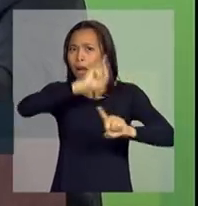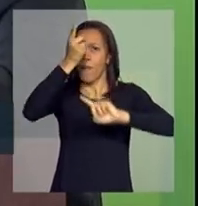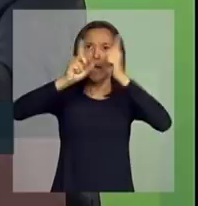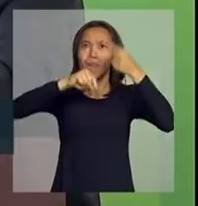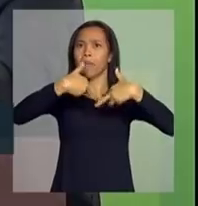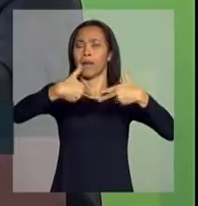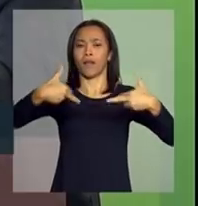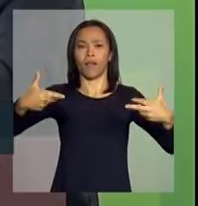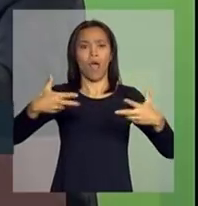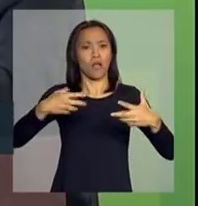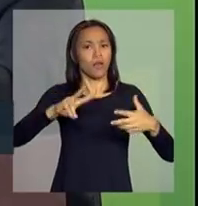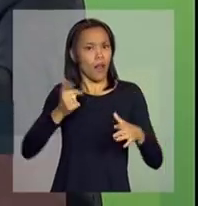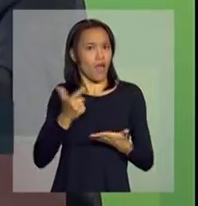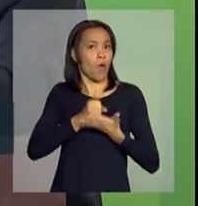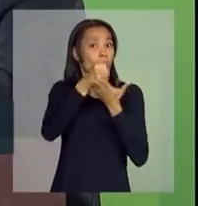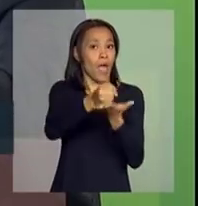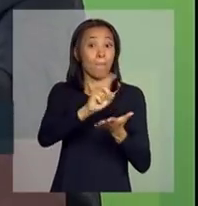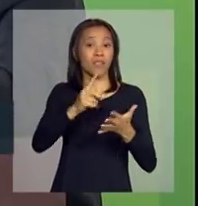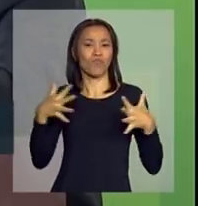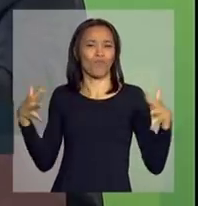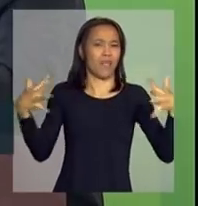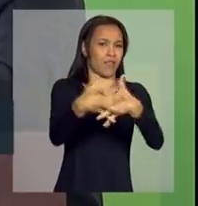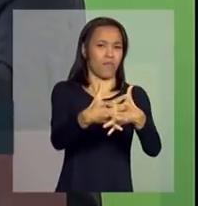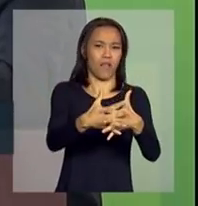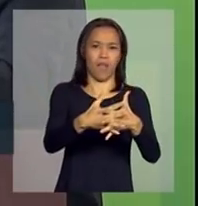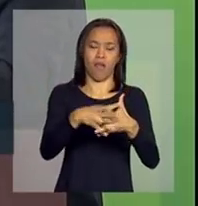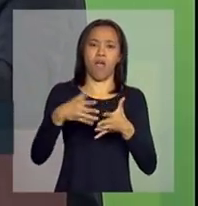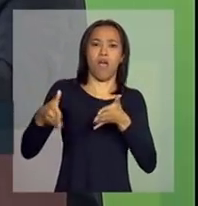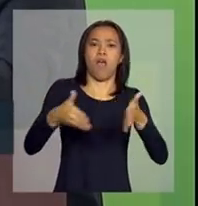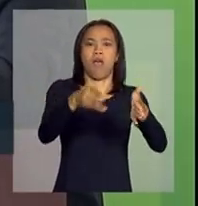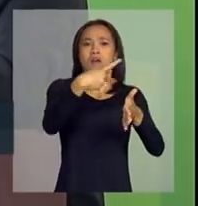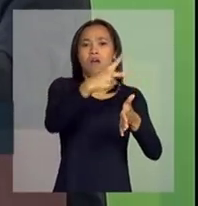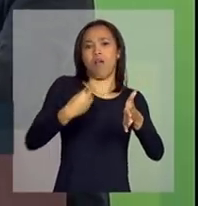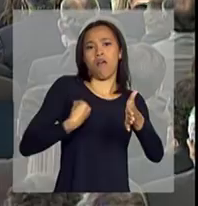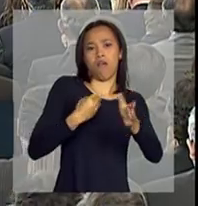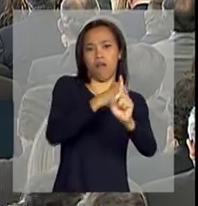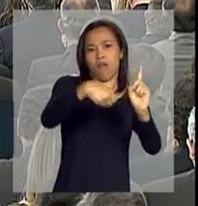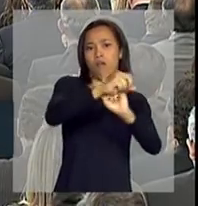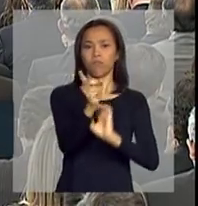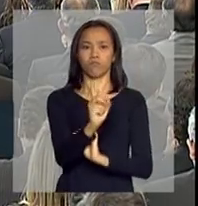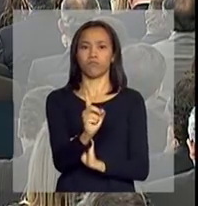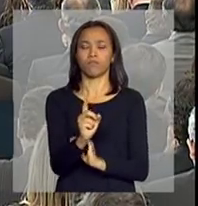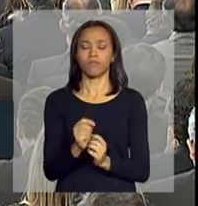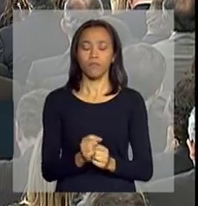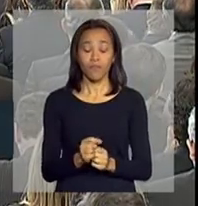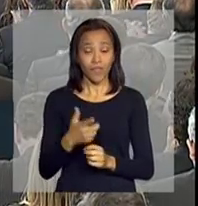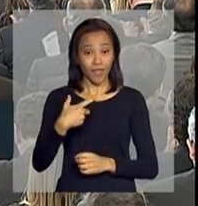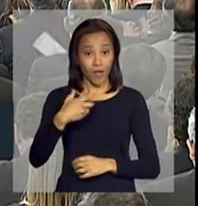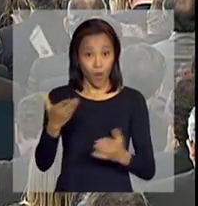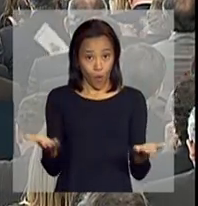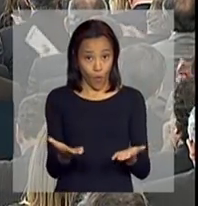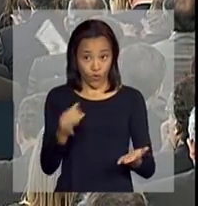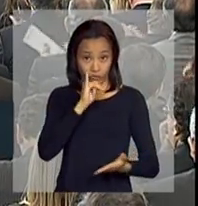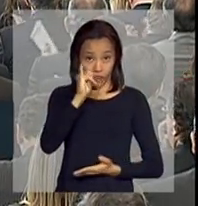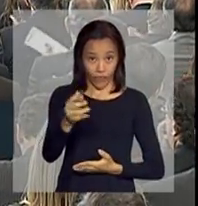possível não atrapalhar essa caminhada. Presidente, eu me sinto